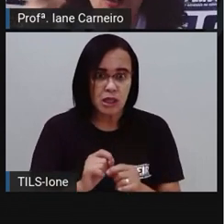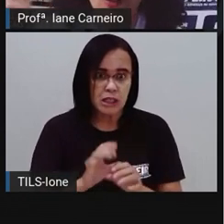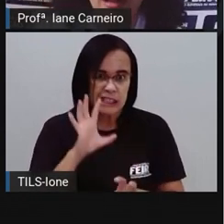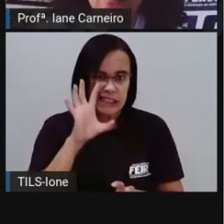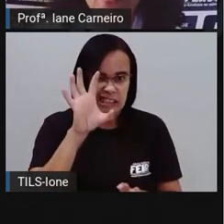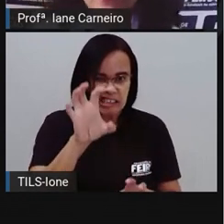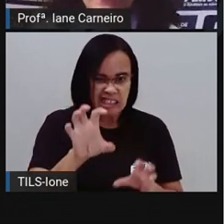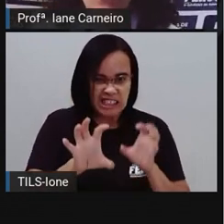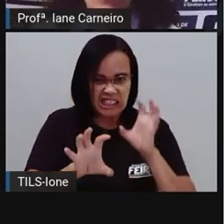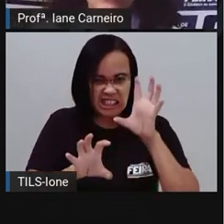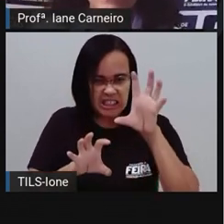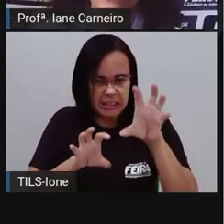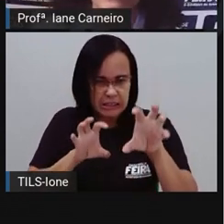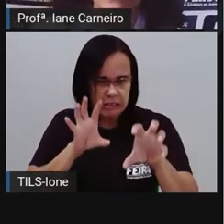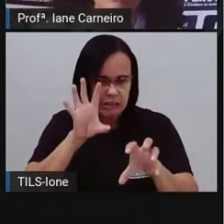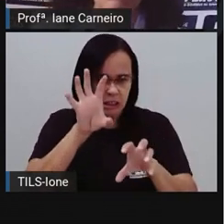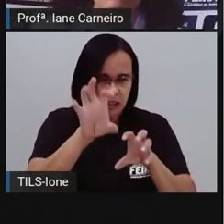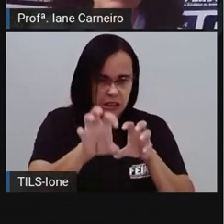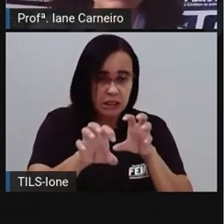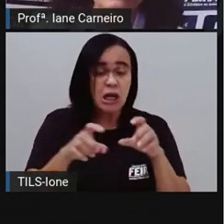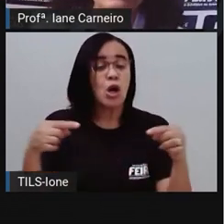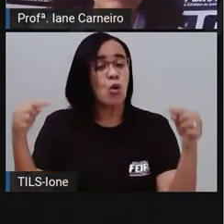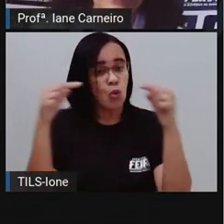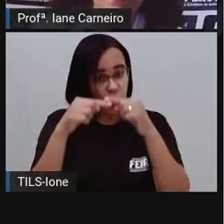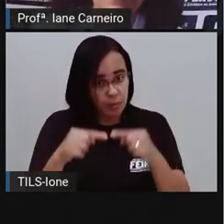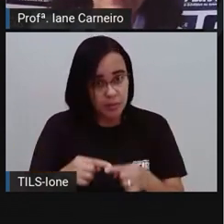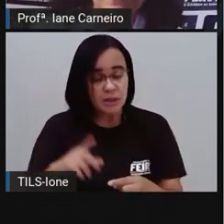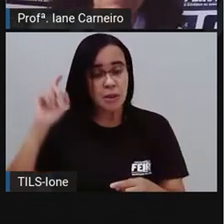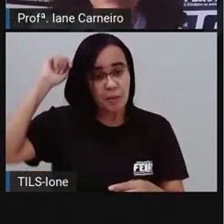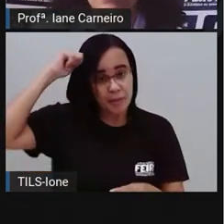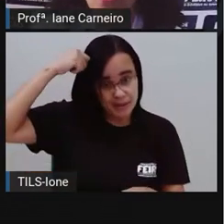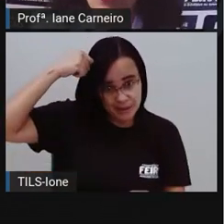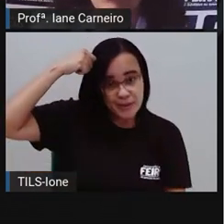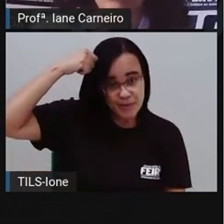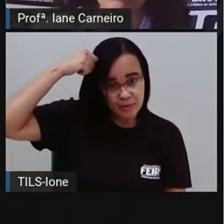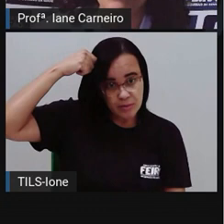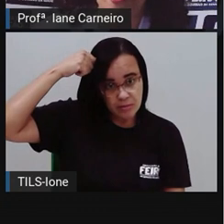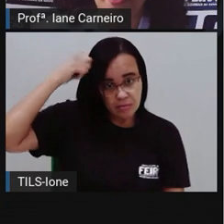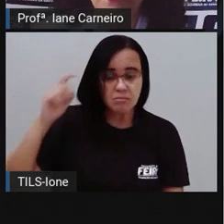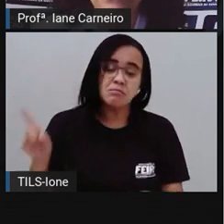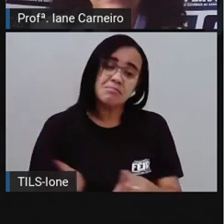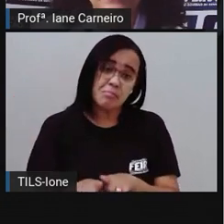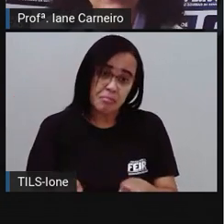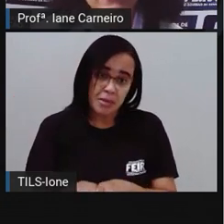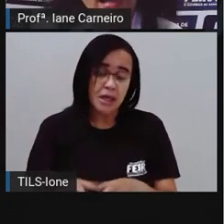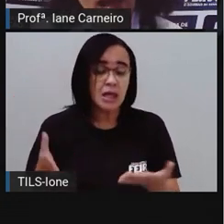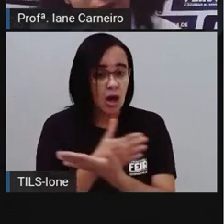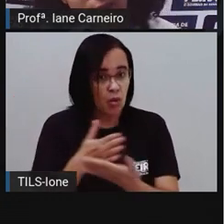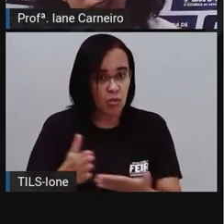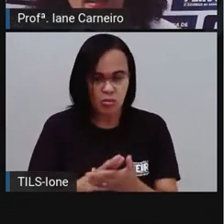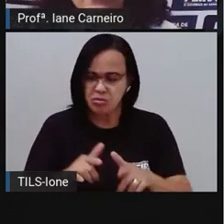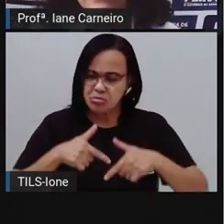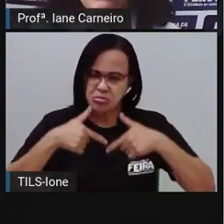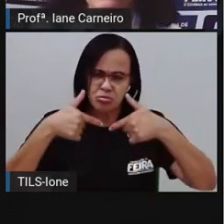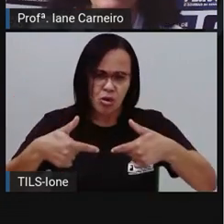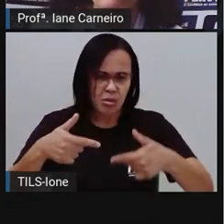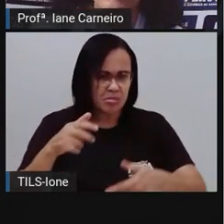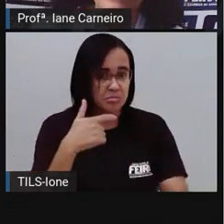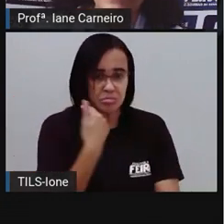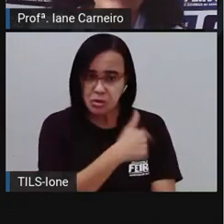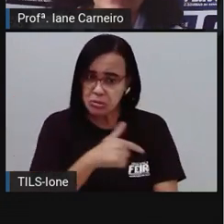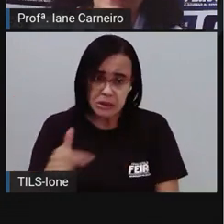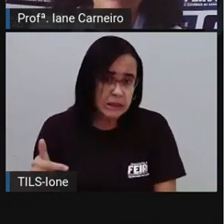lado, outro lado da cor preta, né? Também representa má sorte, mistério. E na África, né?